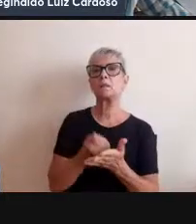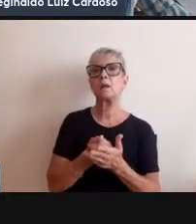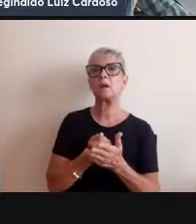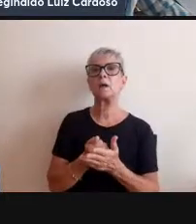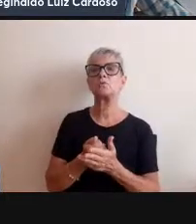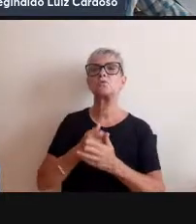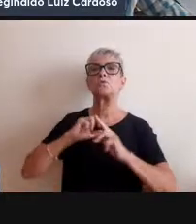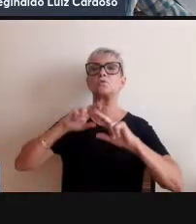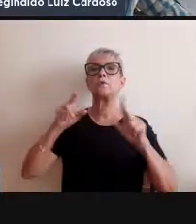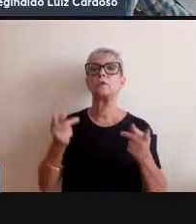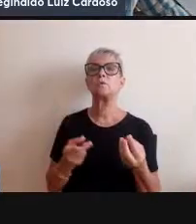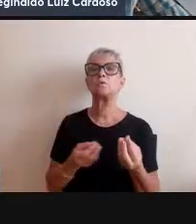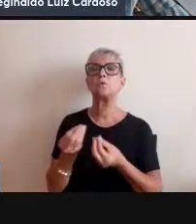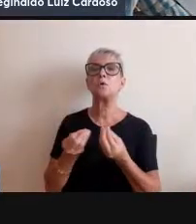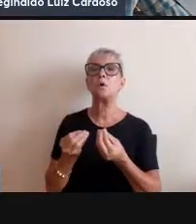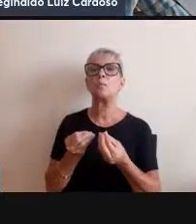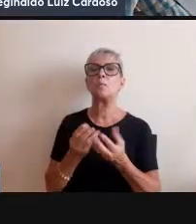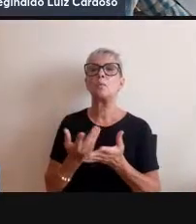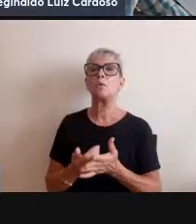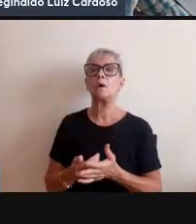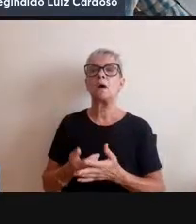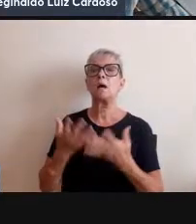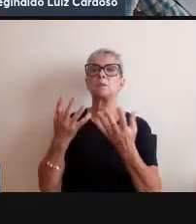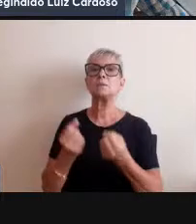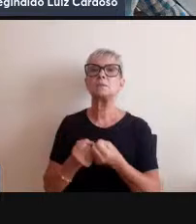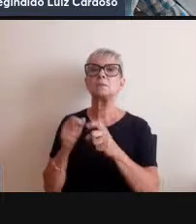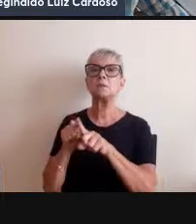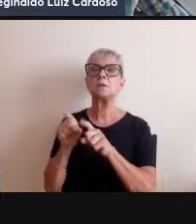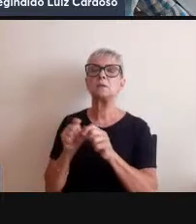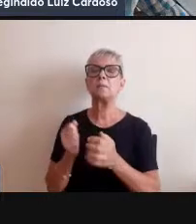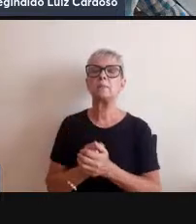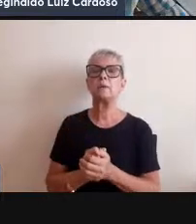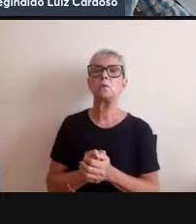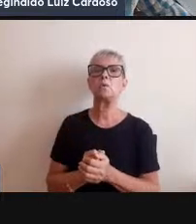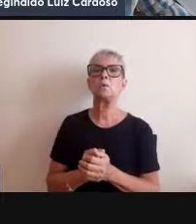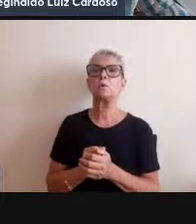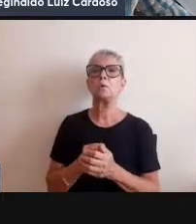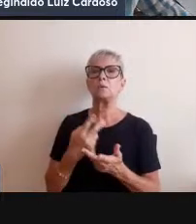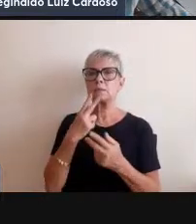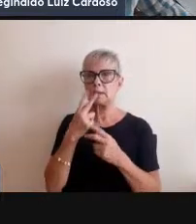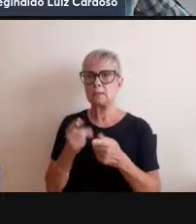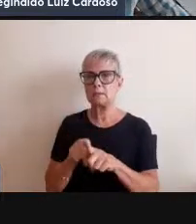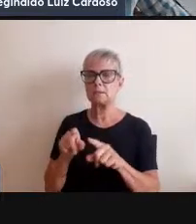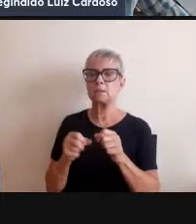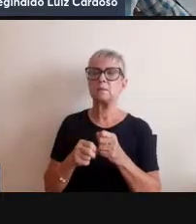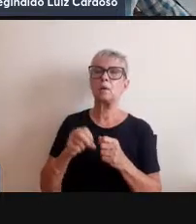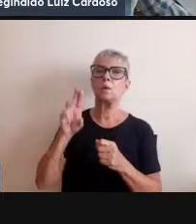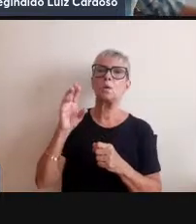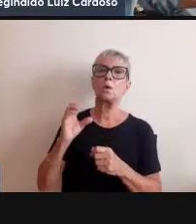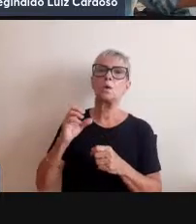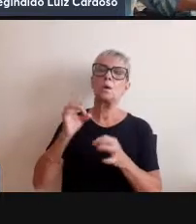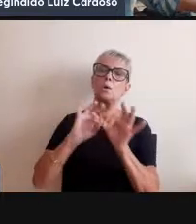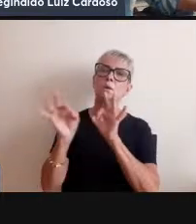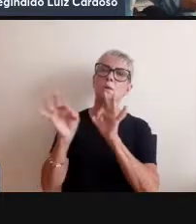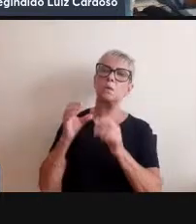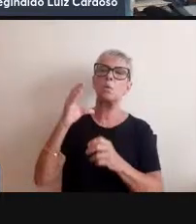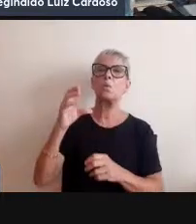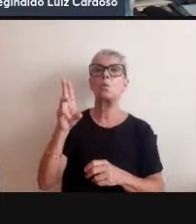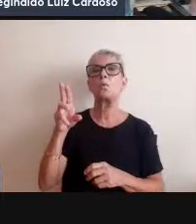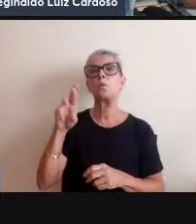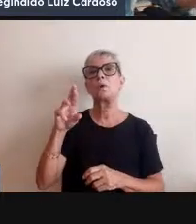que foi alimentada pelos nazistas e a curadoria dessa primeira documenta de caça é justamente